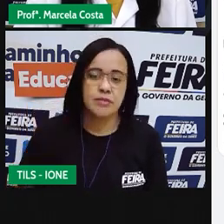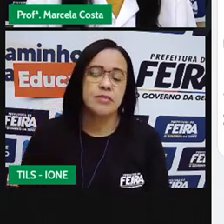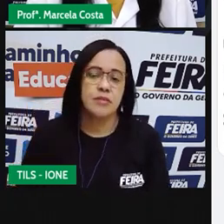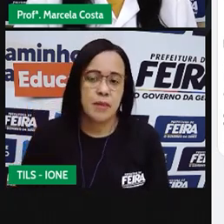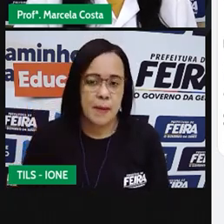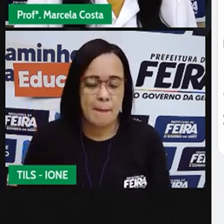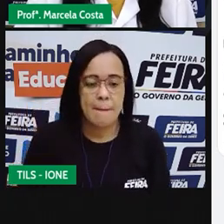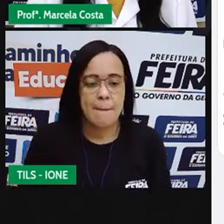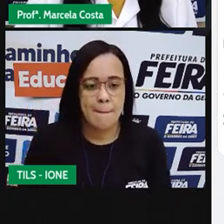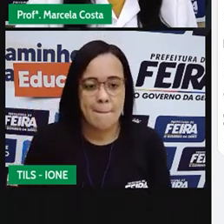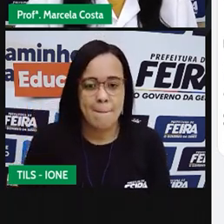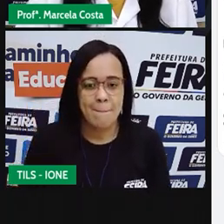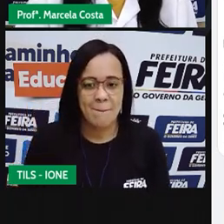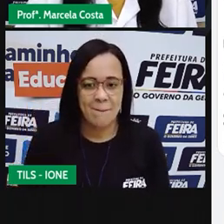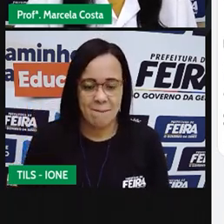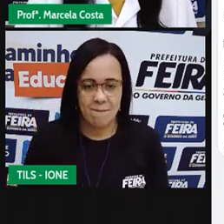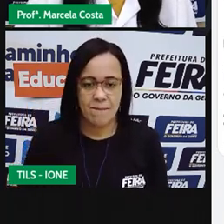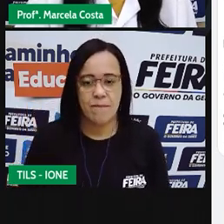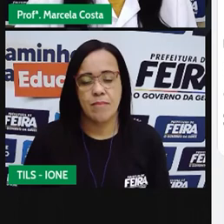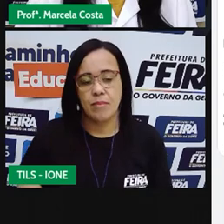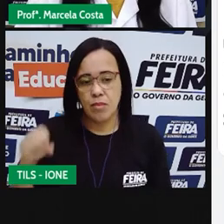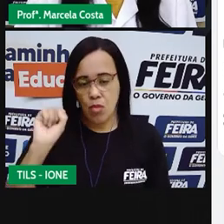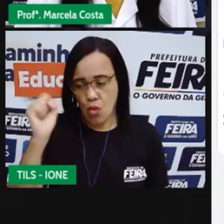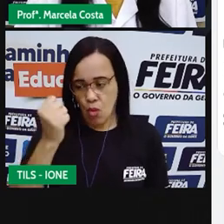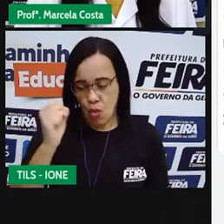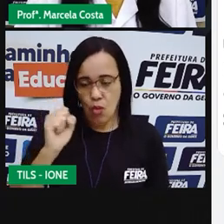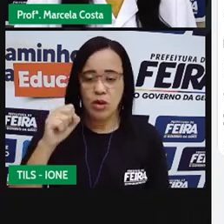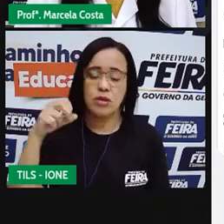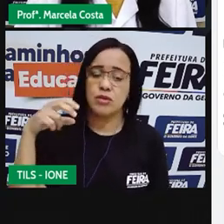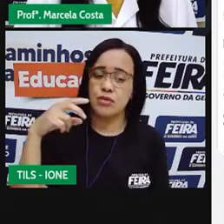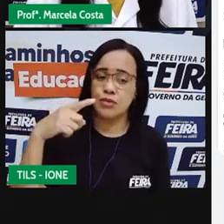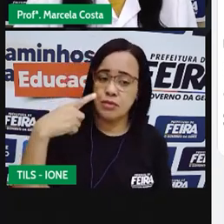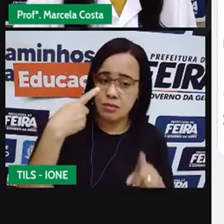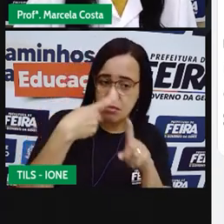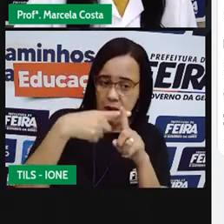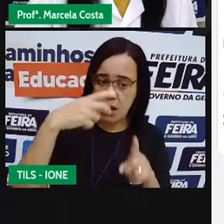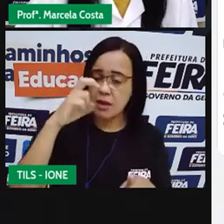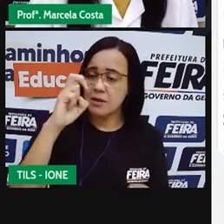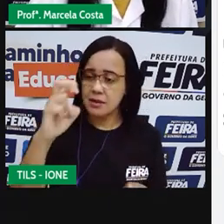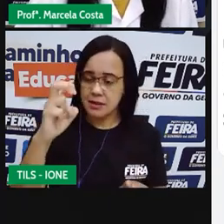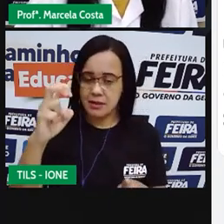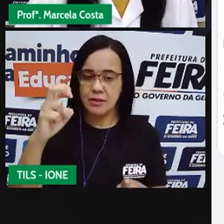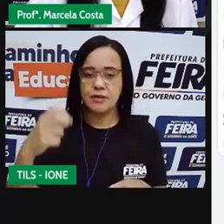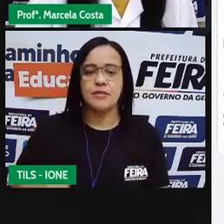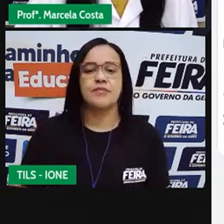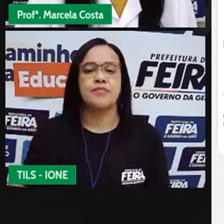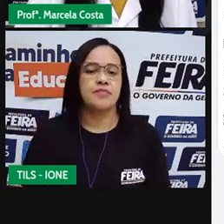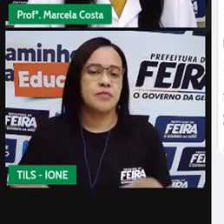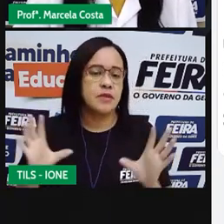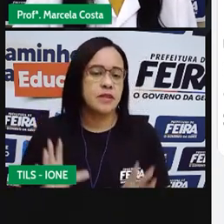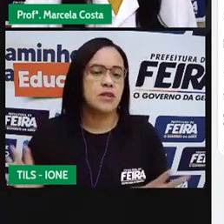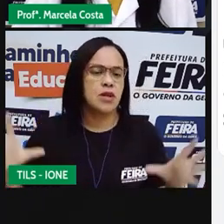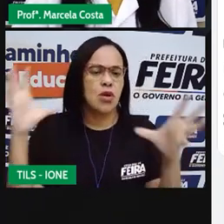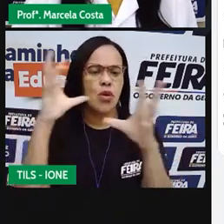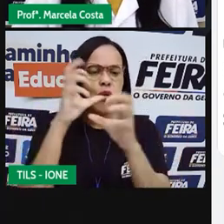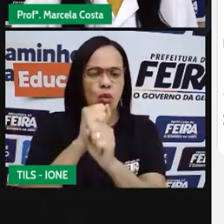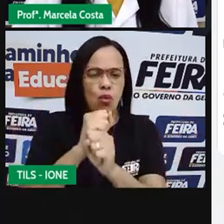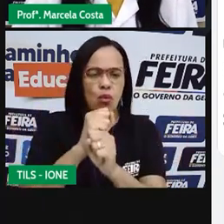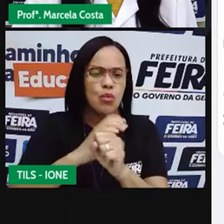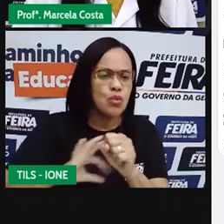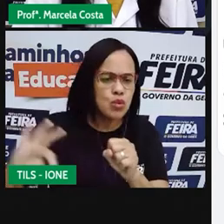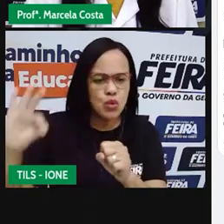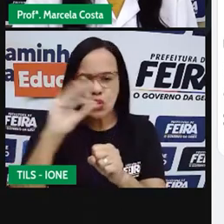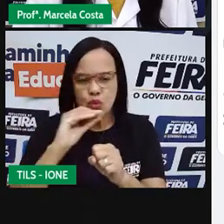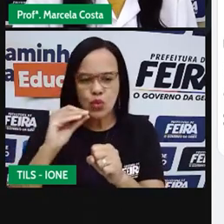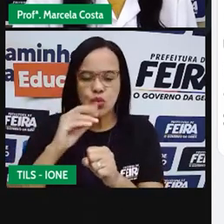8 eu tenho aqui 8 traços e tenho 5 traços agora eu vou contar tudo junto pra saber